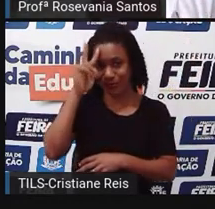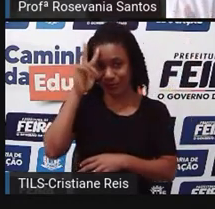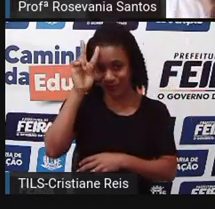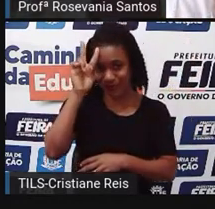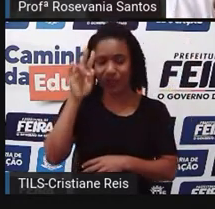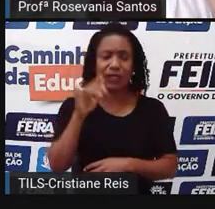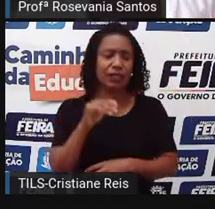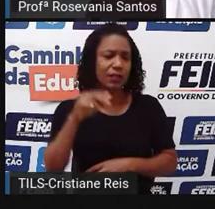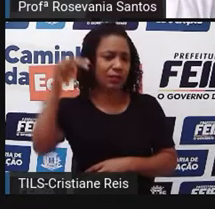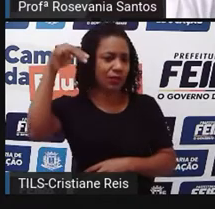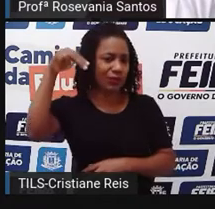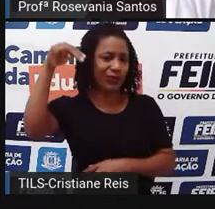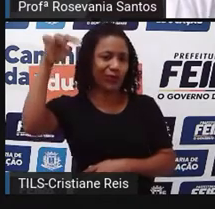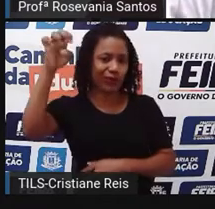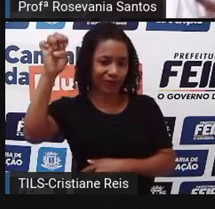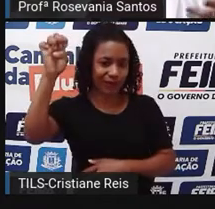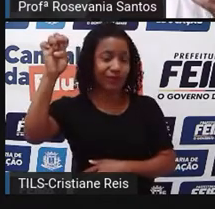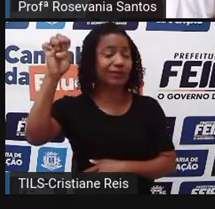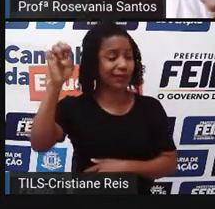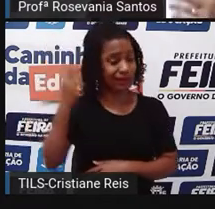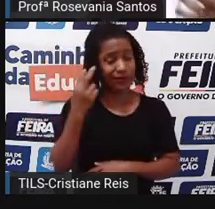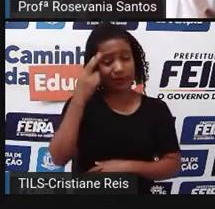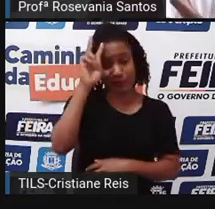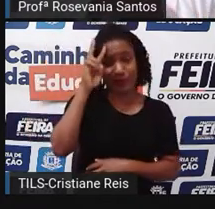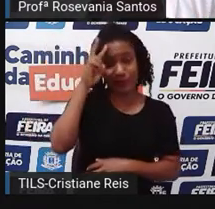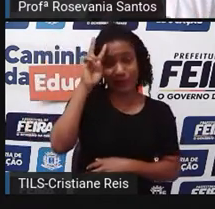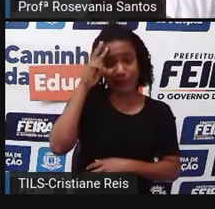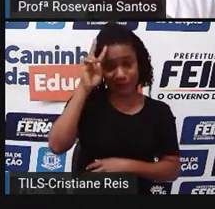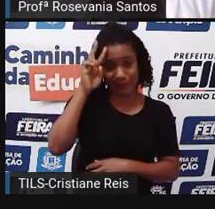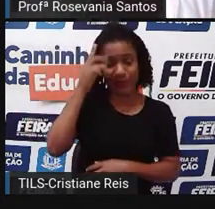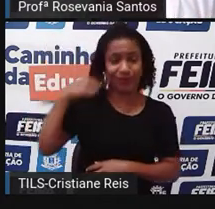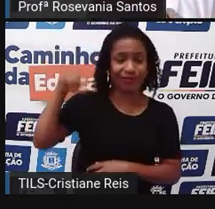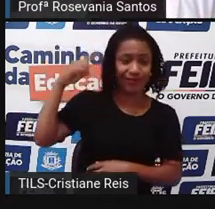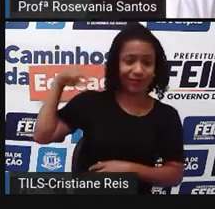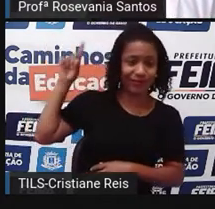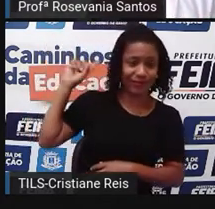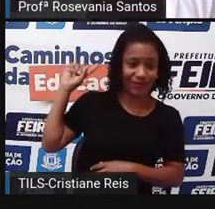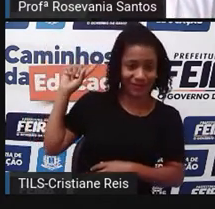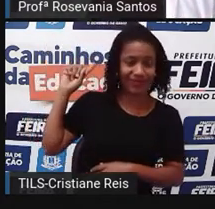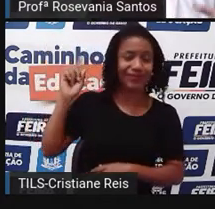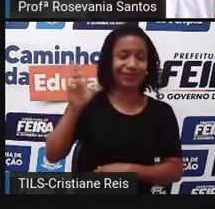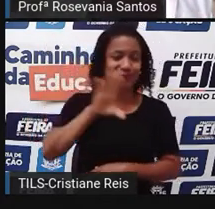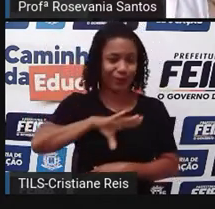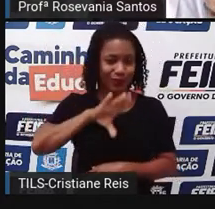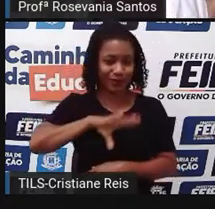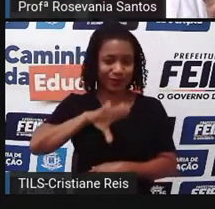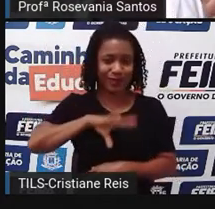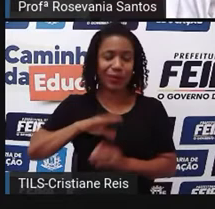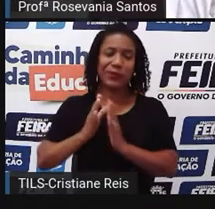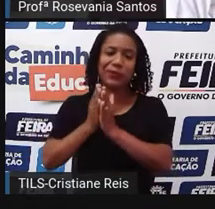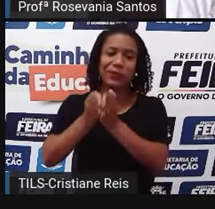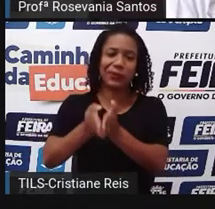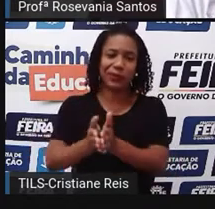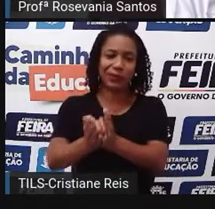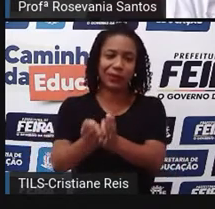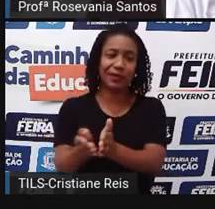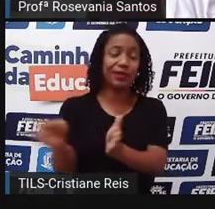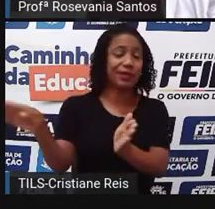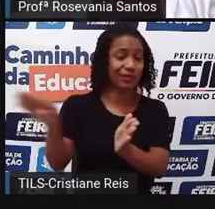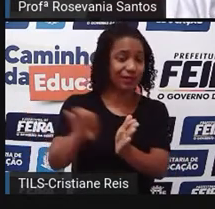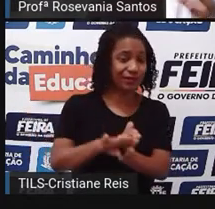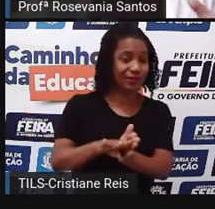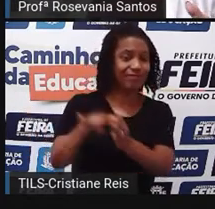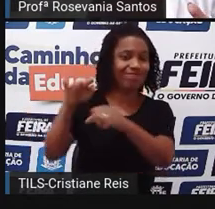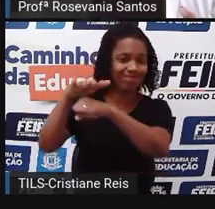nordeste mesmo, tem um fator histórico, né? Do próprio processo de colonização que pesou praticamente para que os